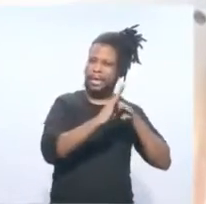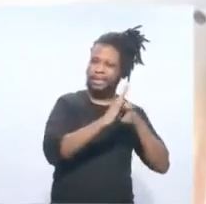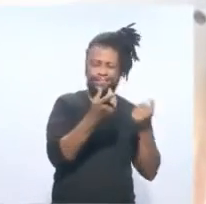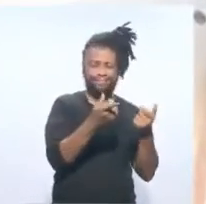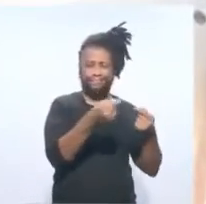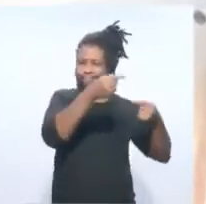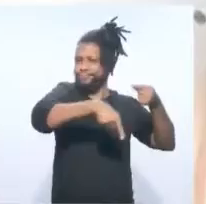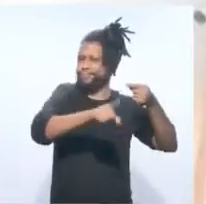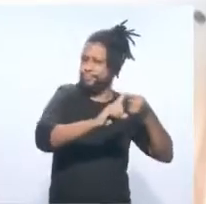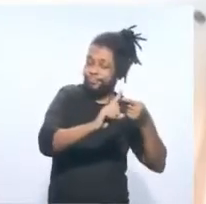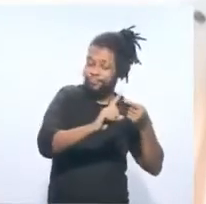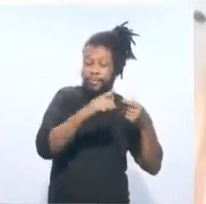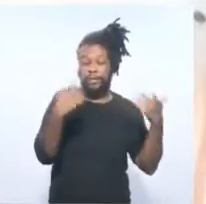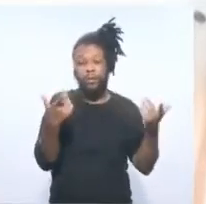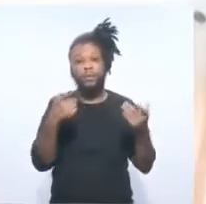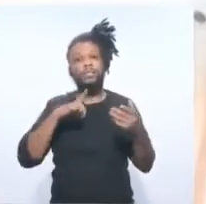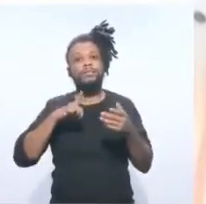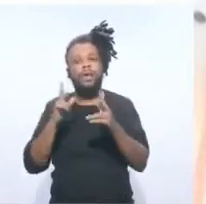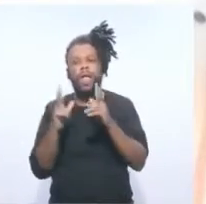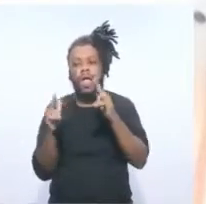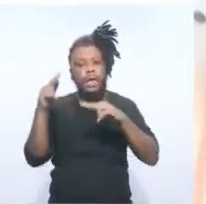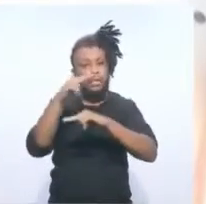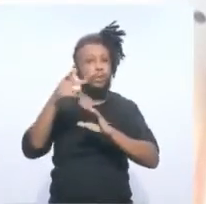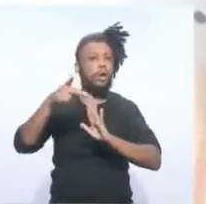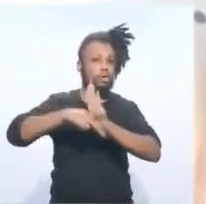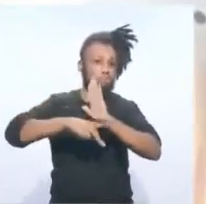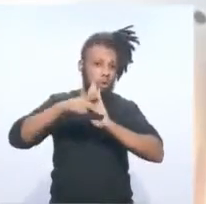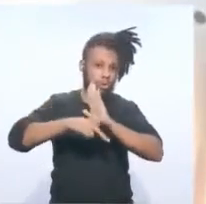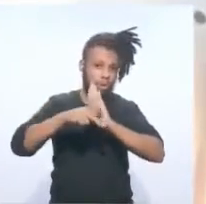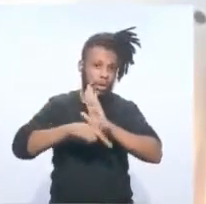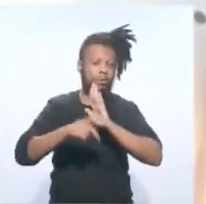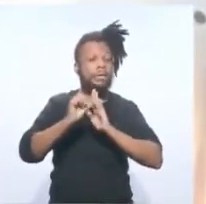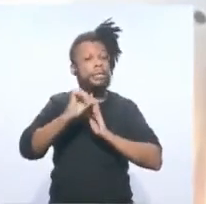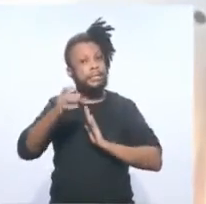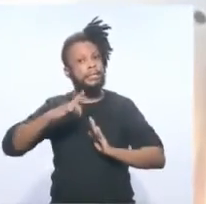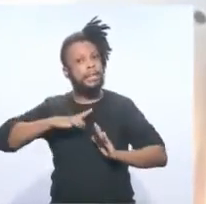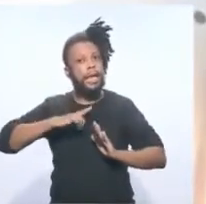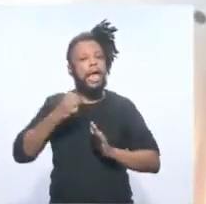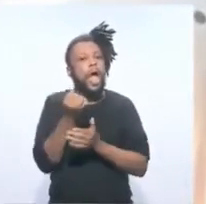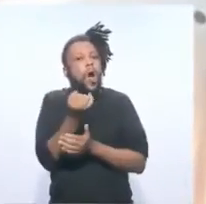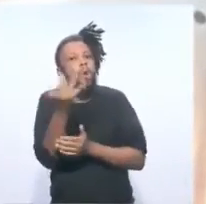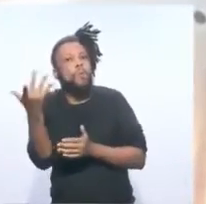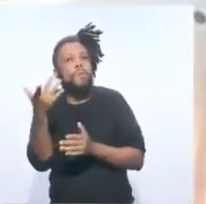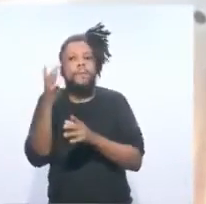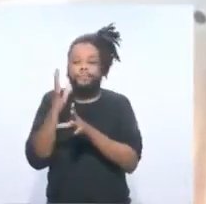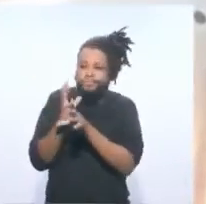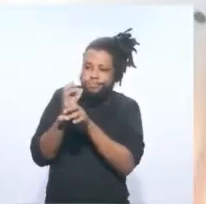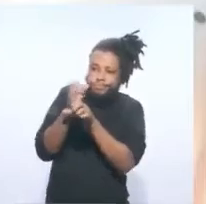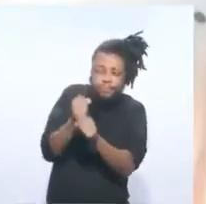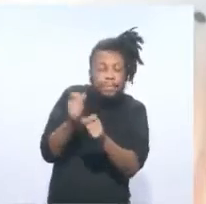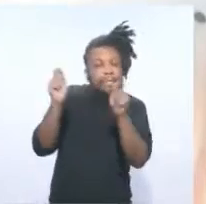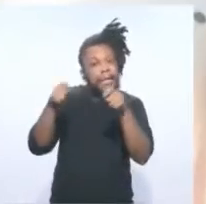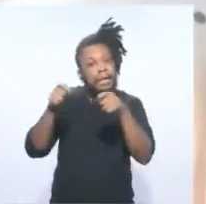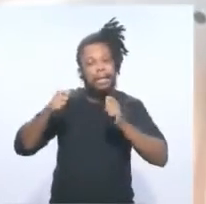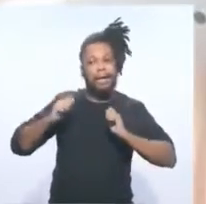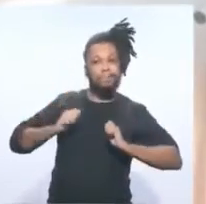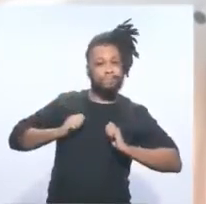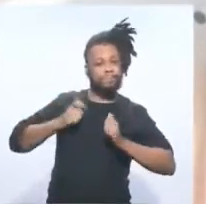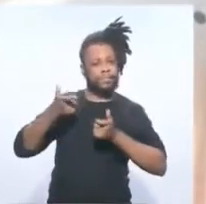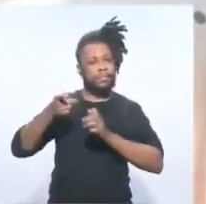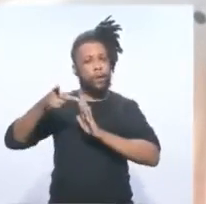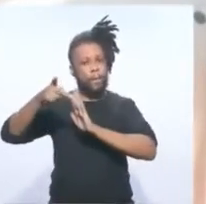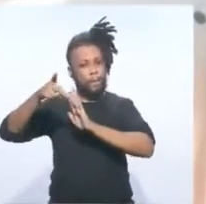projeto para que, caso haja uma folga orçamentária, numa autarquia que